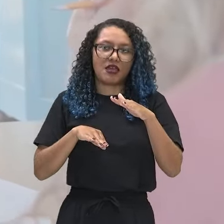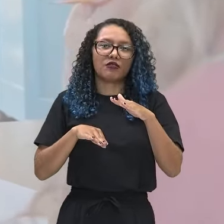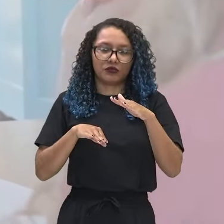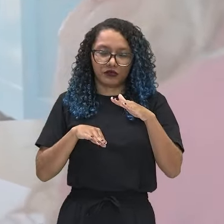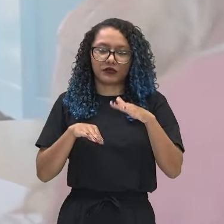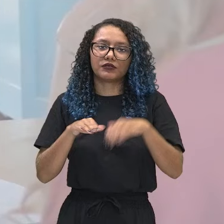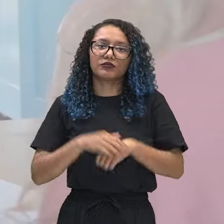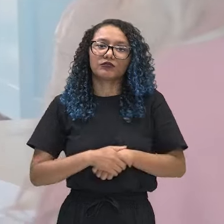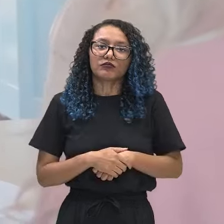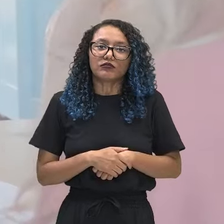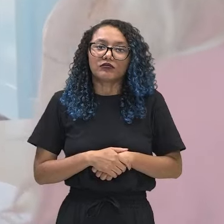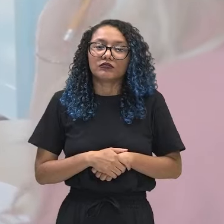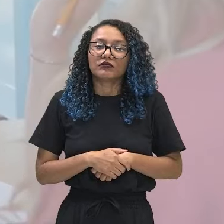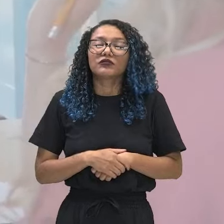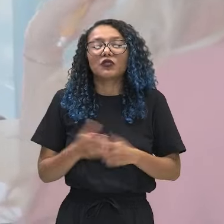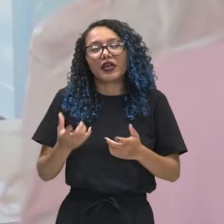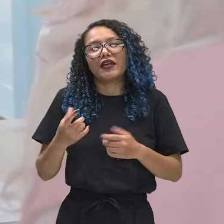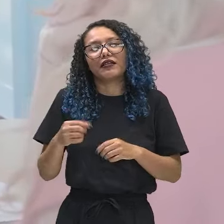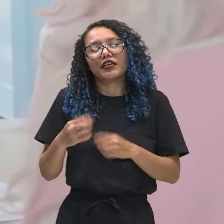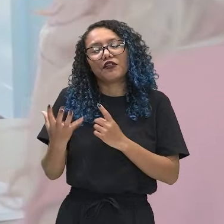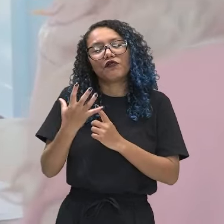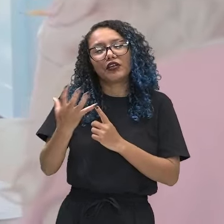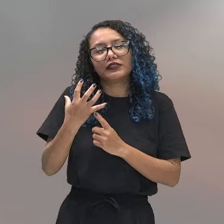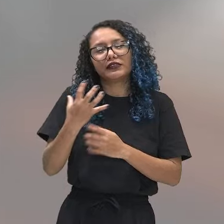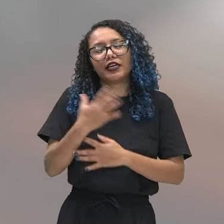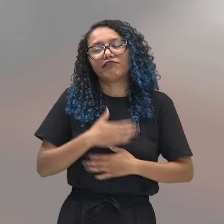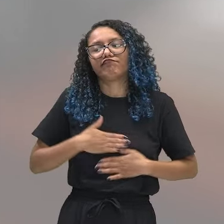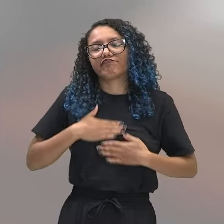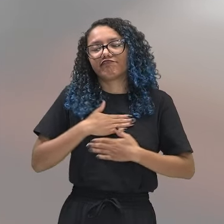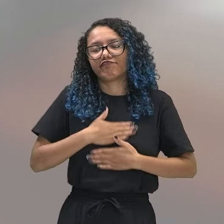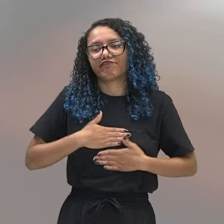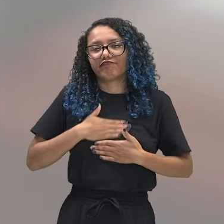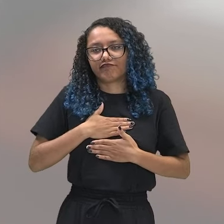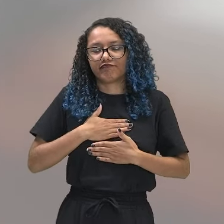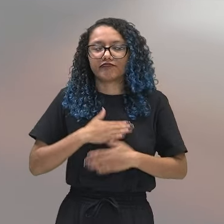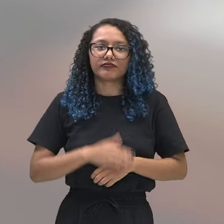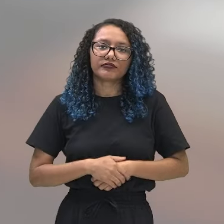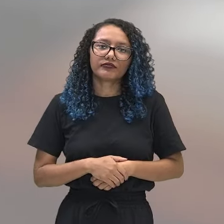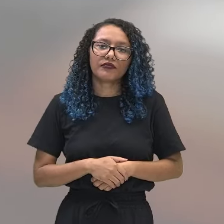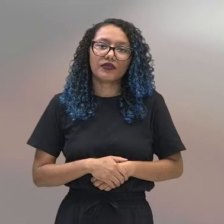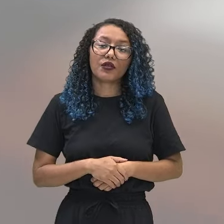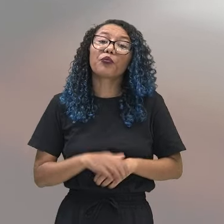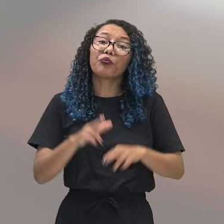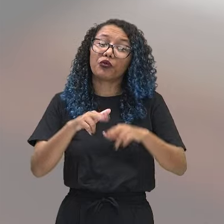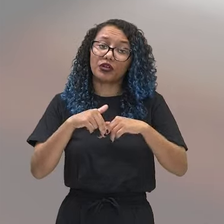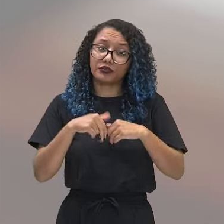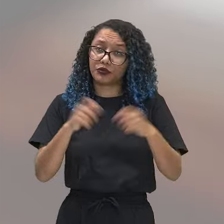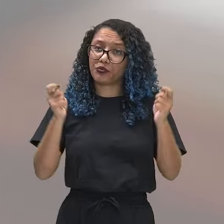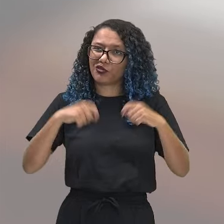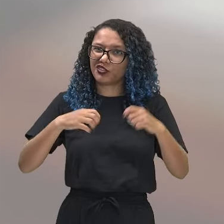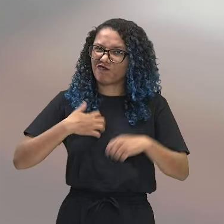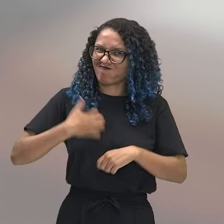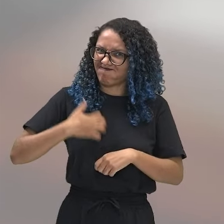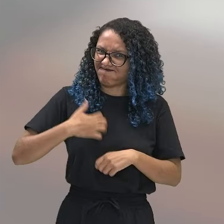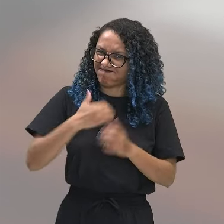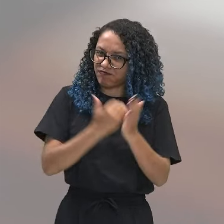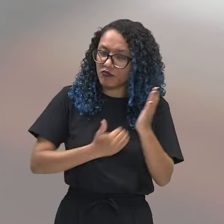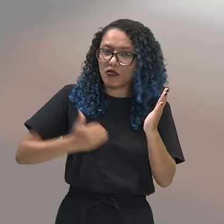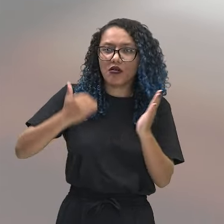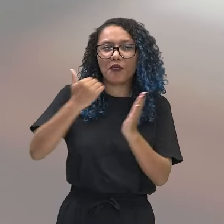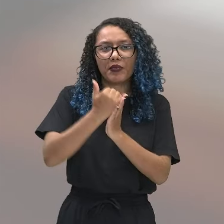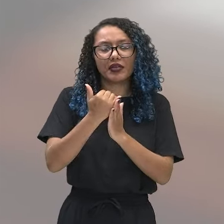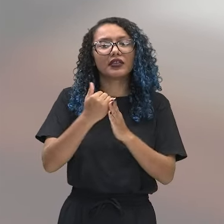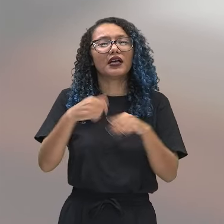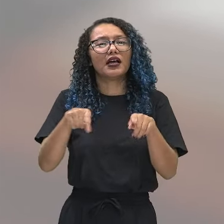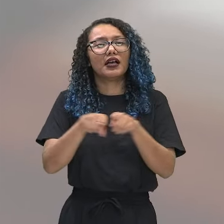que proporcionam a sensação de prazer e bem-estar. Isso pode gerar aumento da agressão juntamente com níveis mais